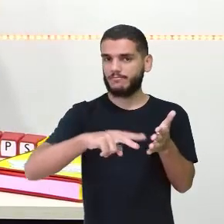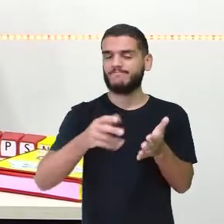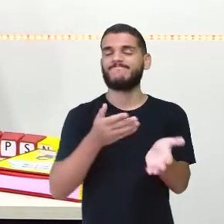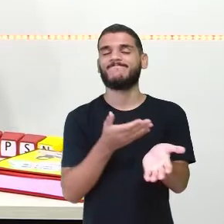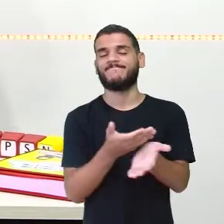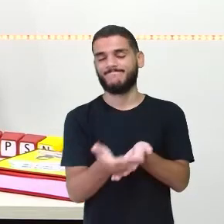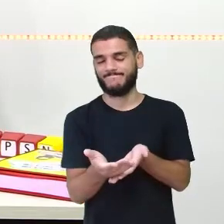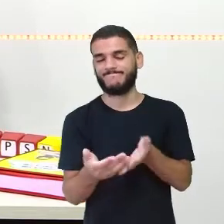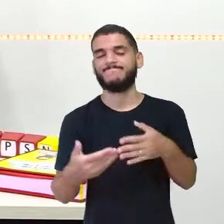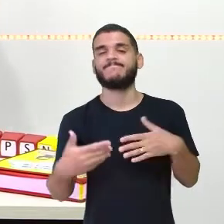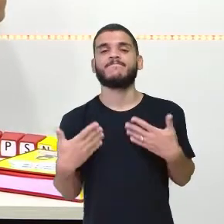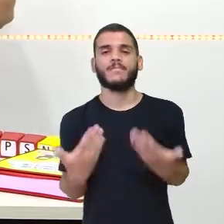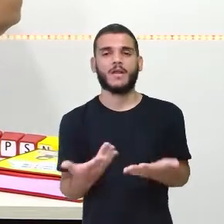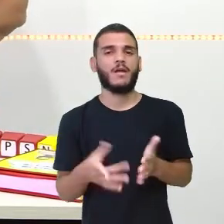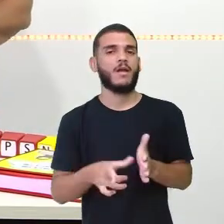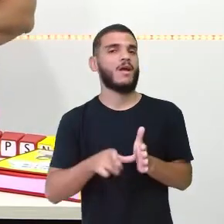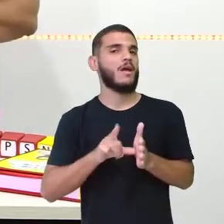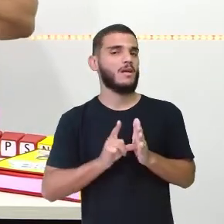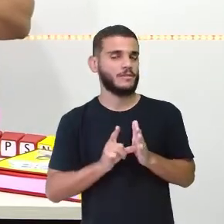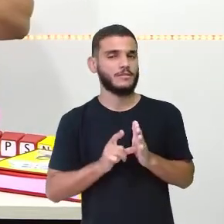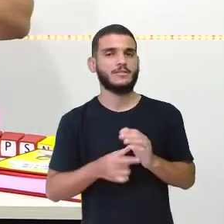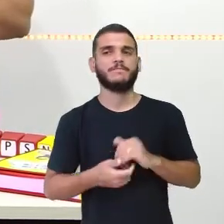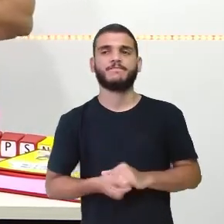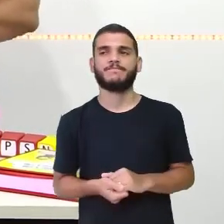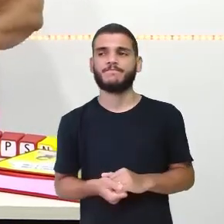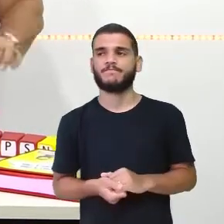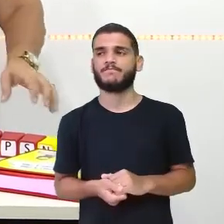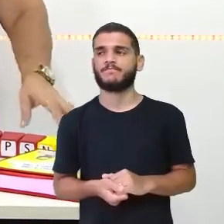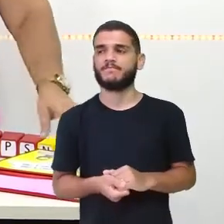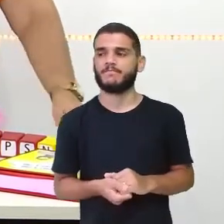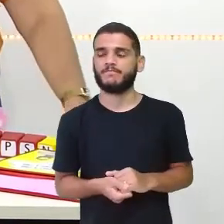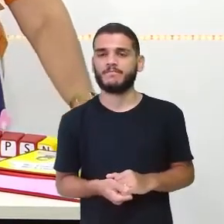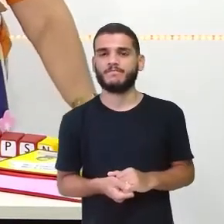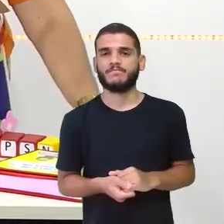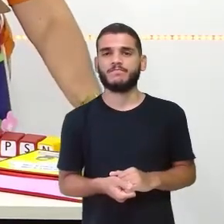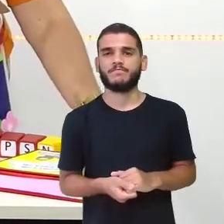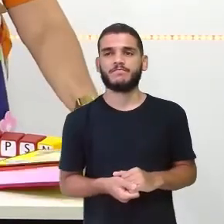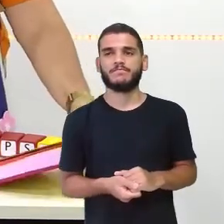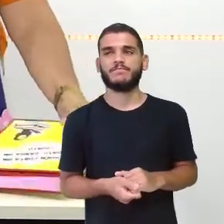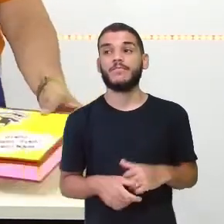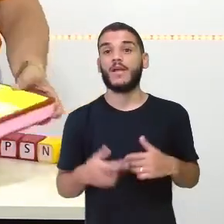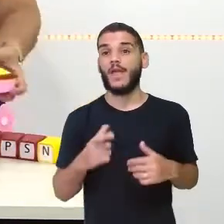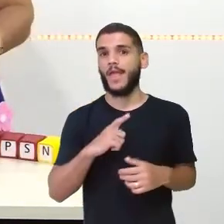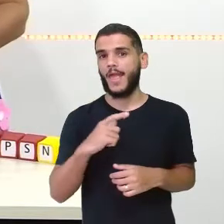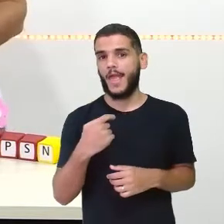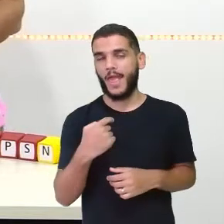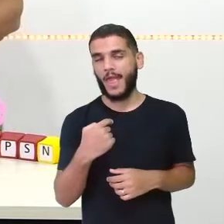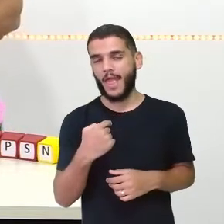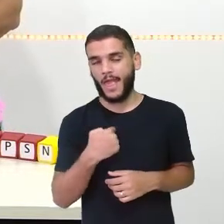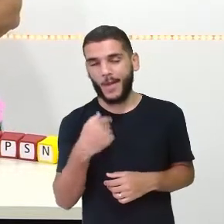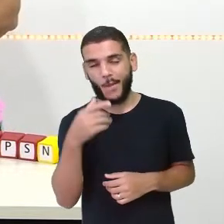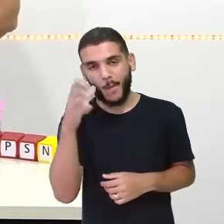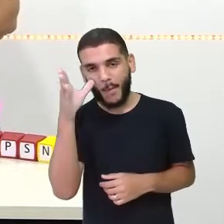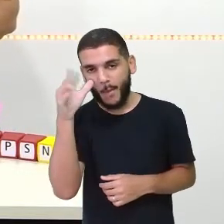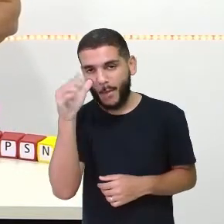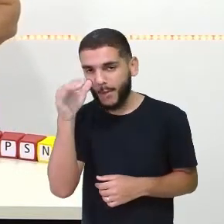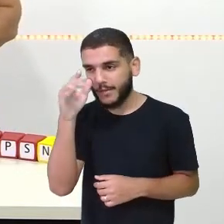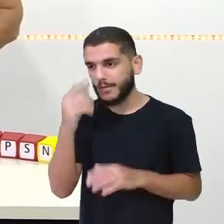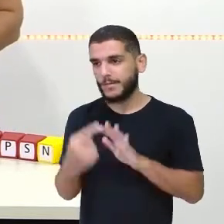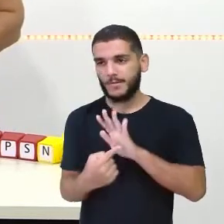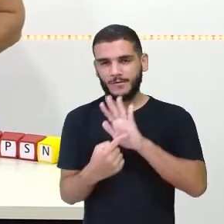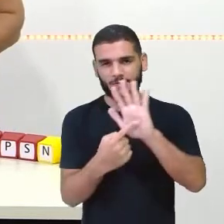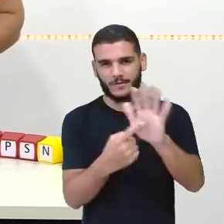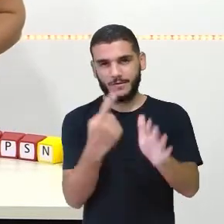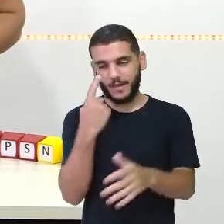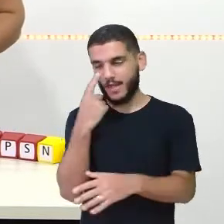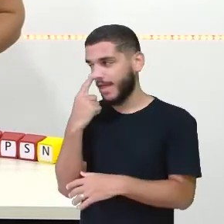Josi? Isso. Mas antes, eu vou pegar aqui, porque eu tô curiosa pra dizer qual é. Eu mostro a imagem e